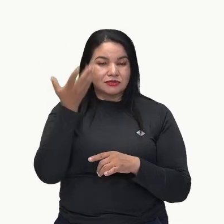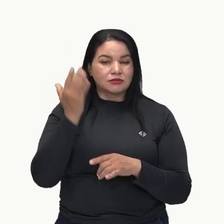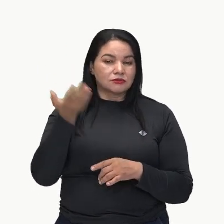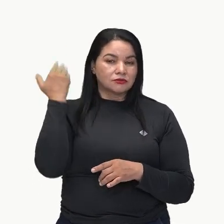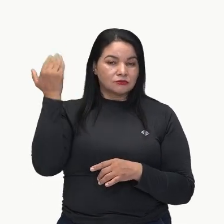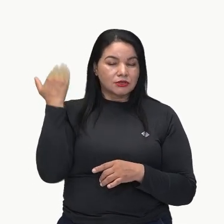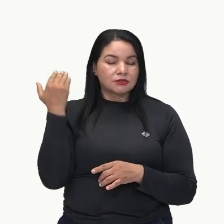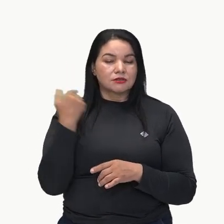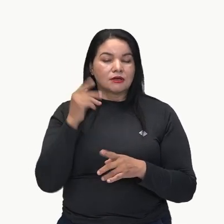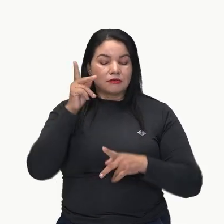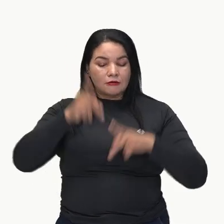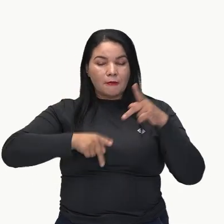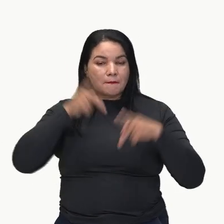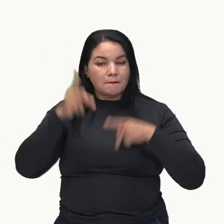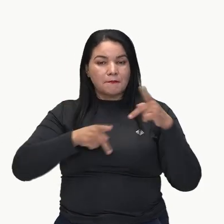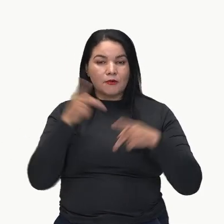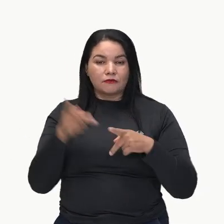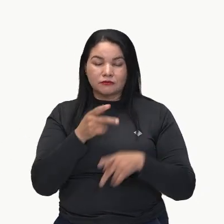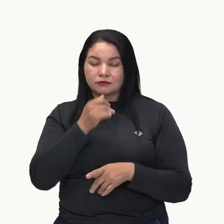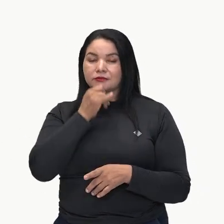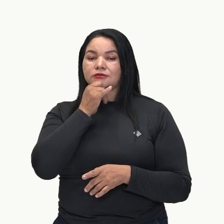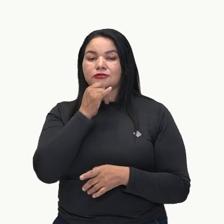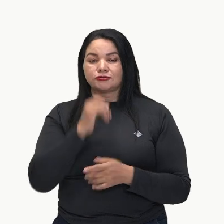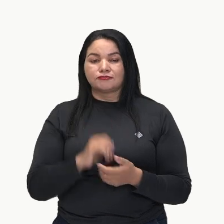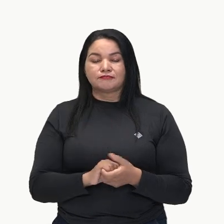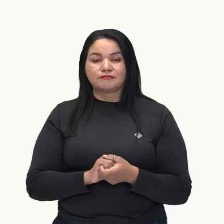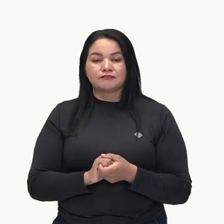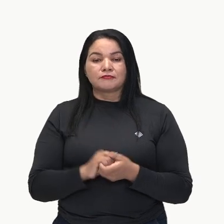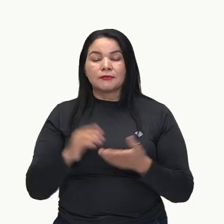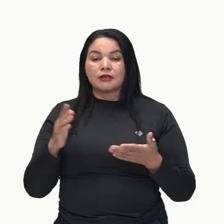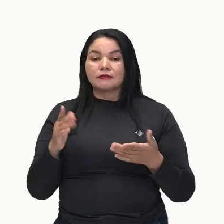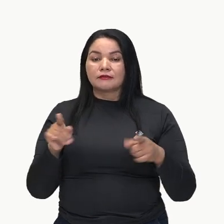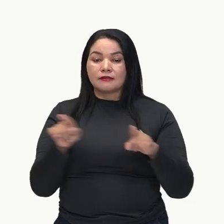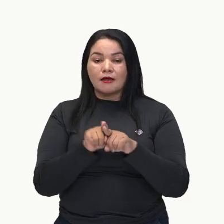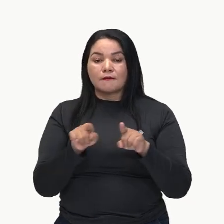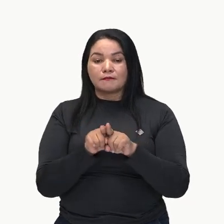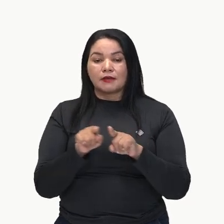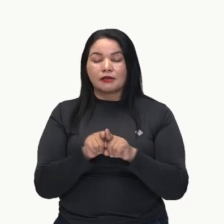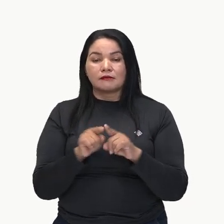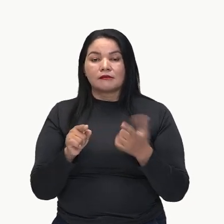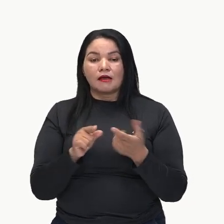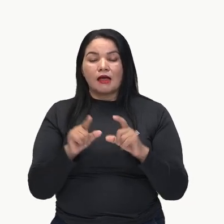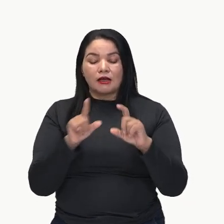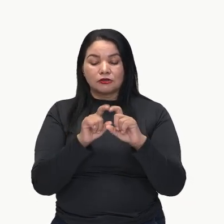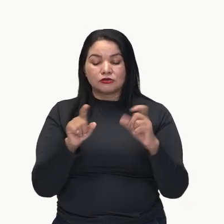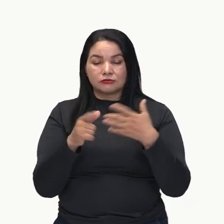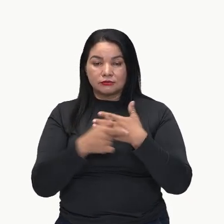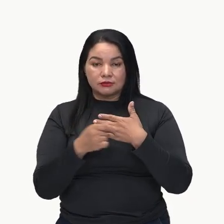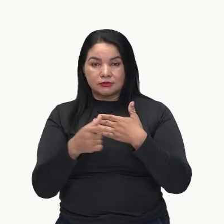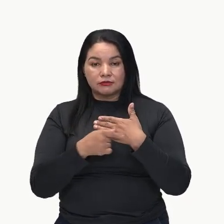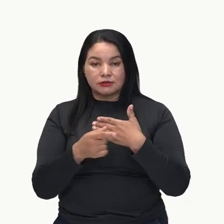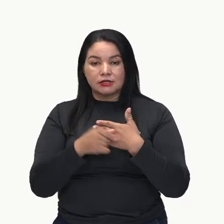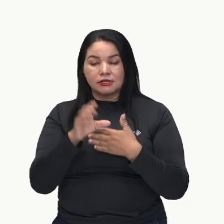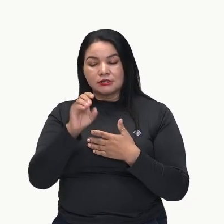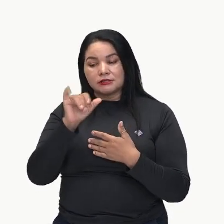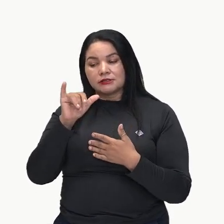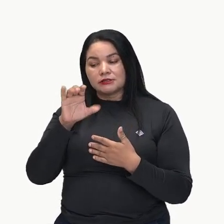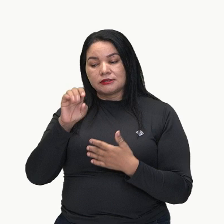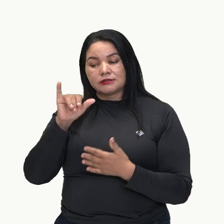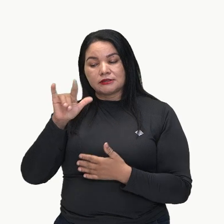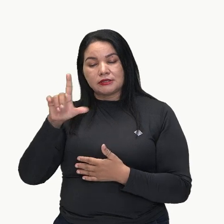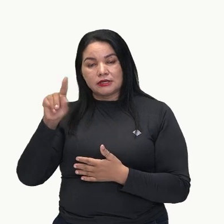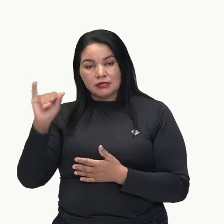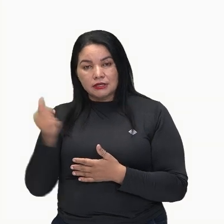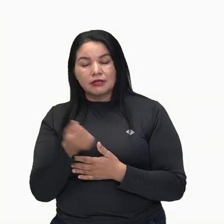Houve também citação de Cecília Meireles. Então perceba que é uma poeta brasileira, uma poetisa brasileira.